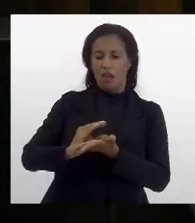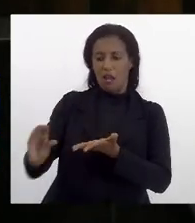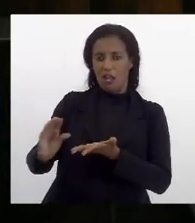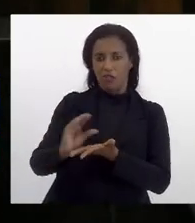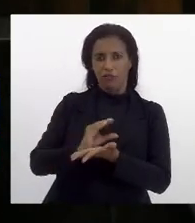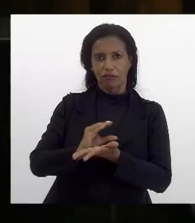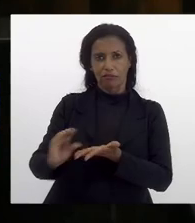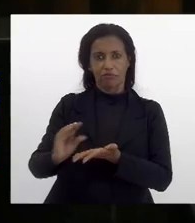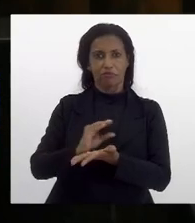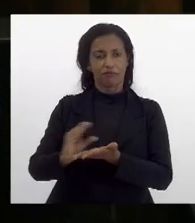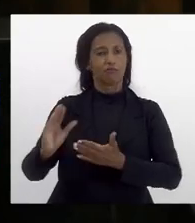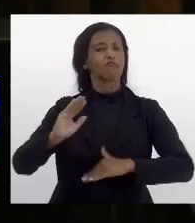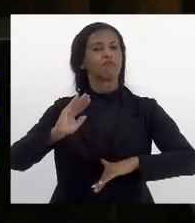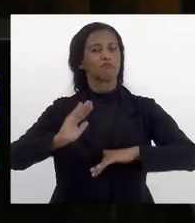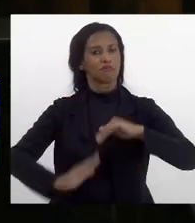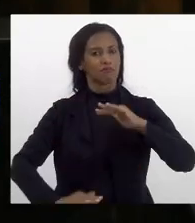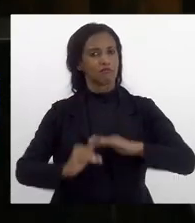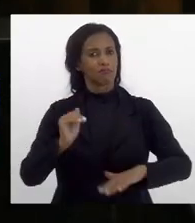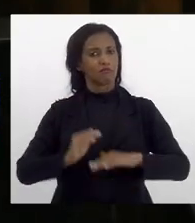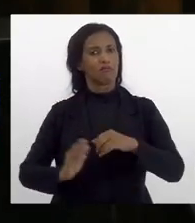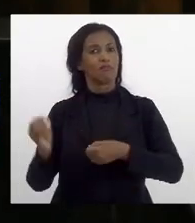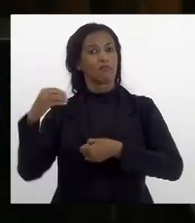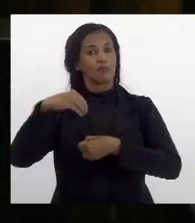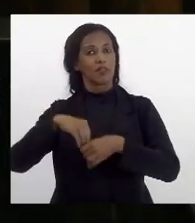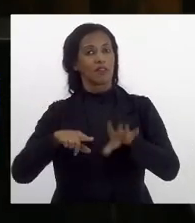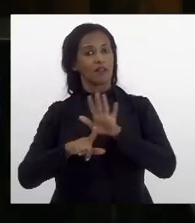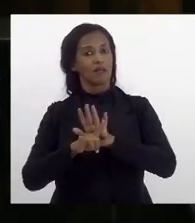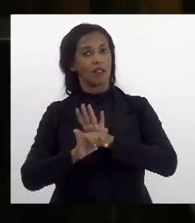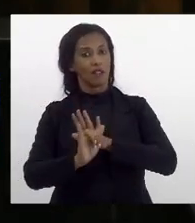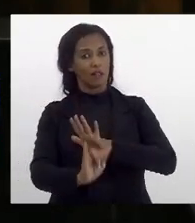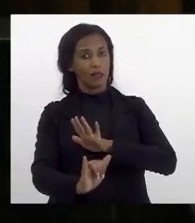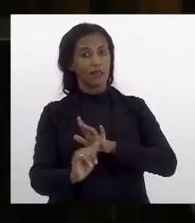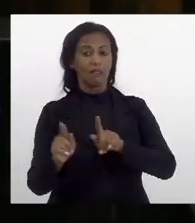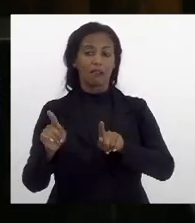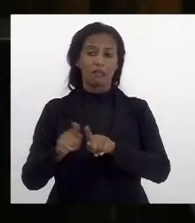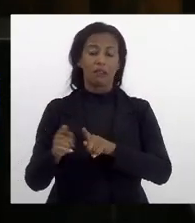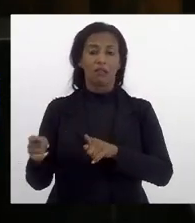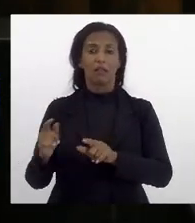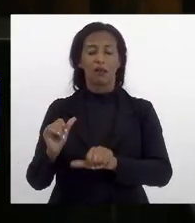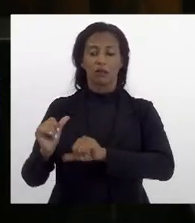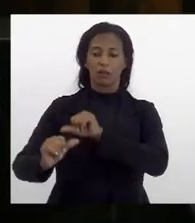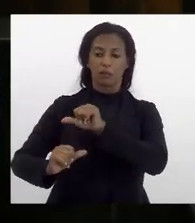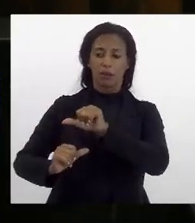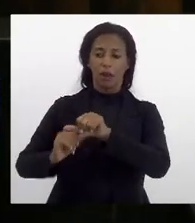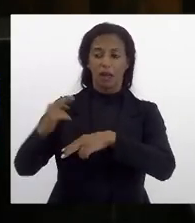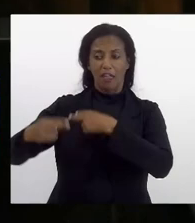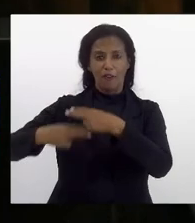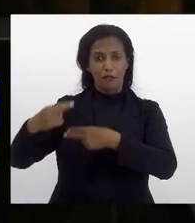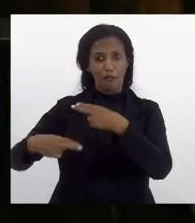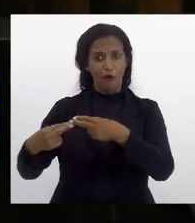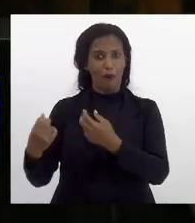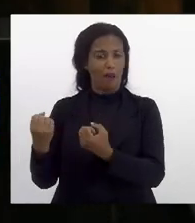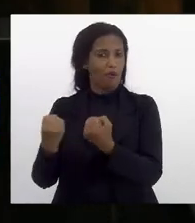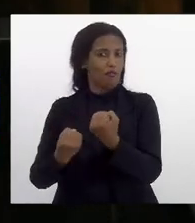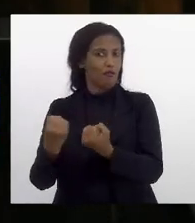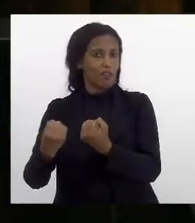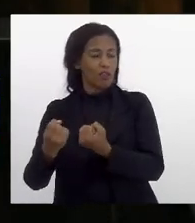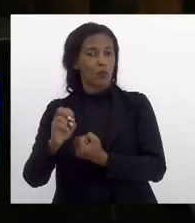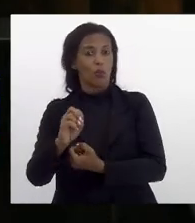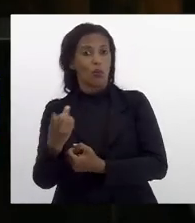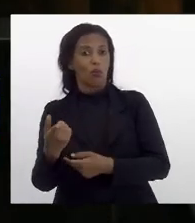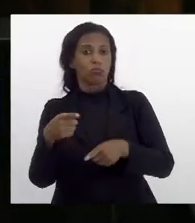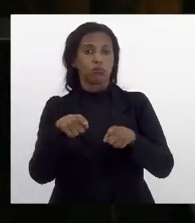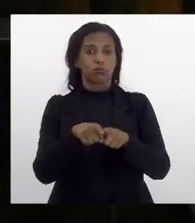aos profissionais abrangidos por essa lei tanto para reformar seus veículos ou até